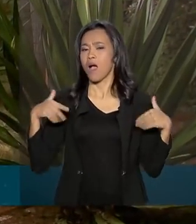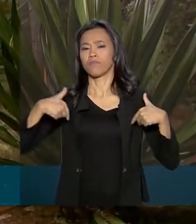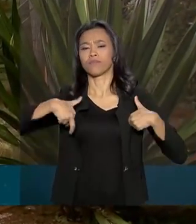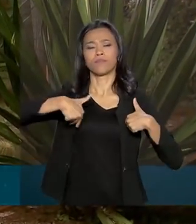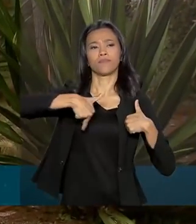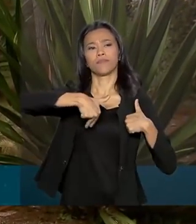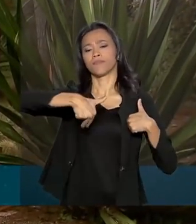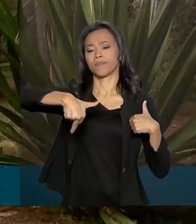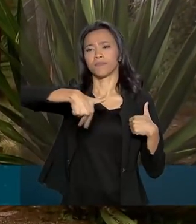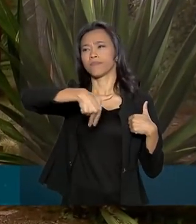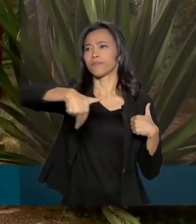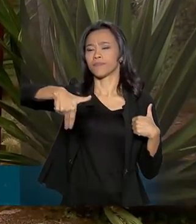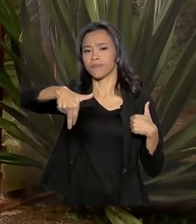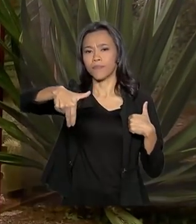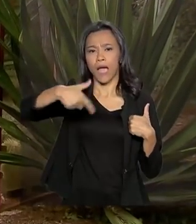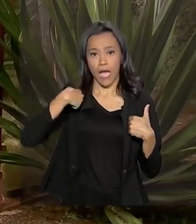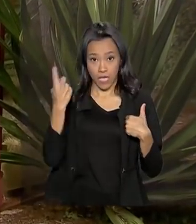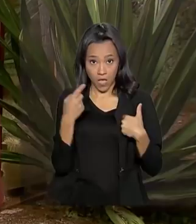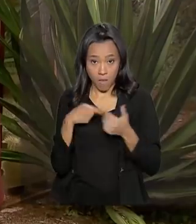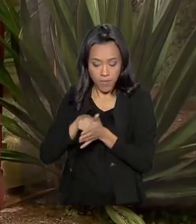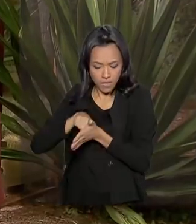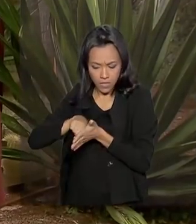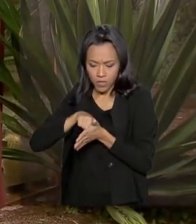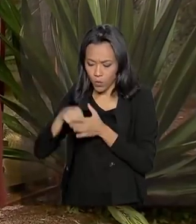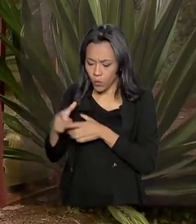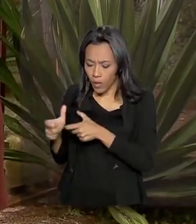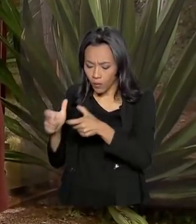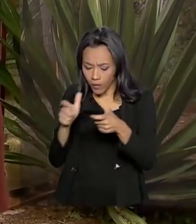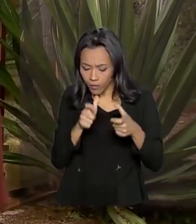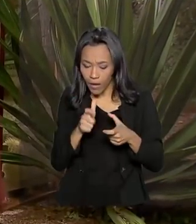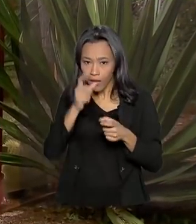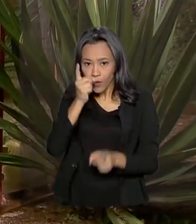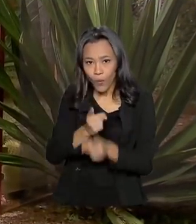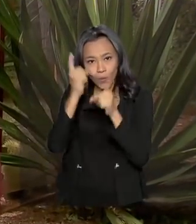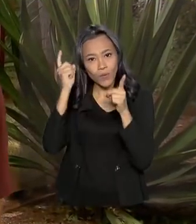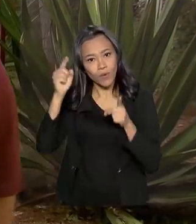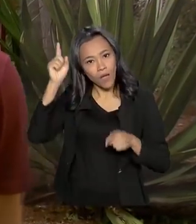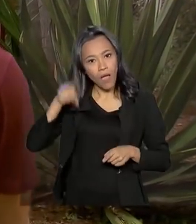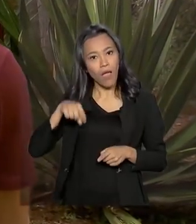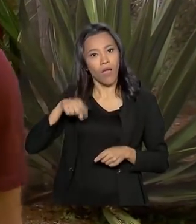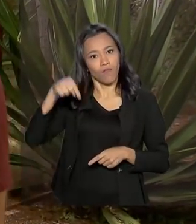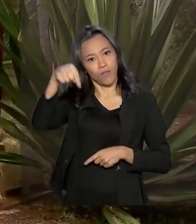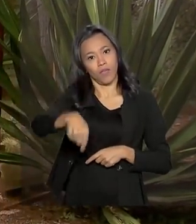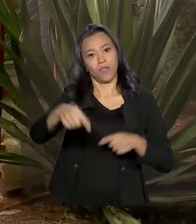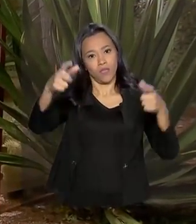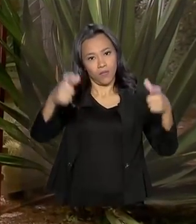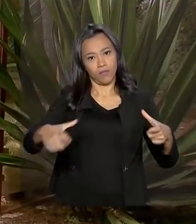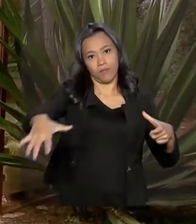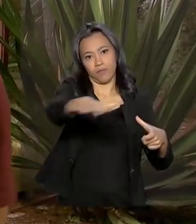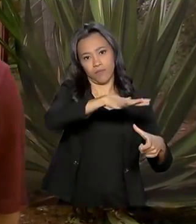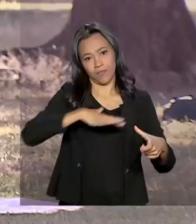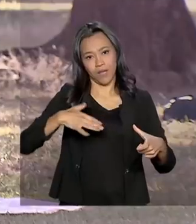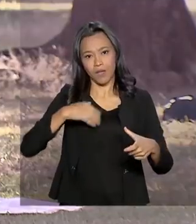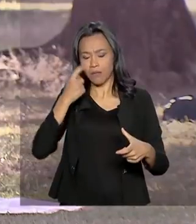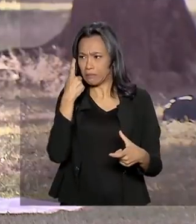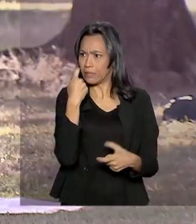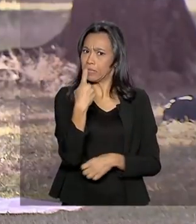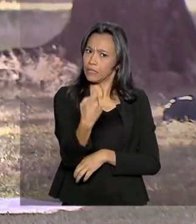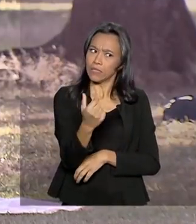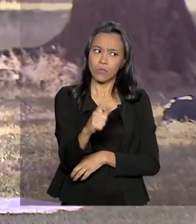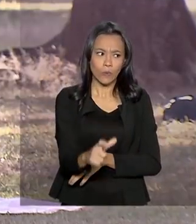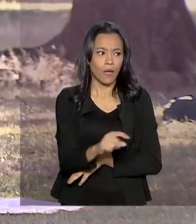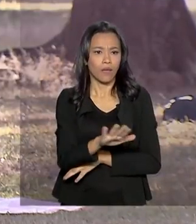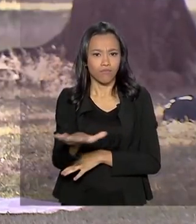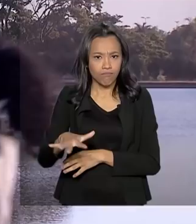E aí, quando a gente pesquisou os lugares para conhecer, um deles que a gente encontrou foi o Jardim Botânico e a gente achou interessante. Essa